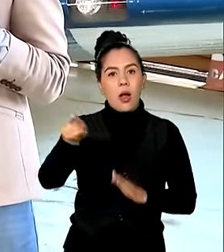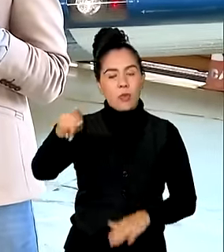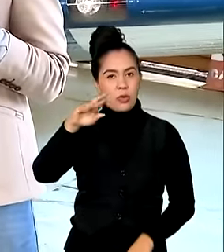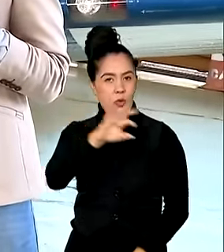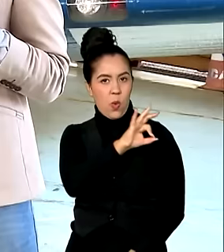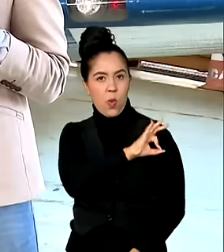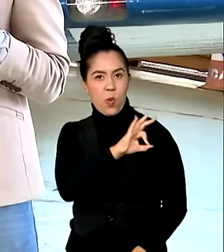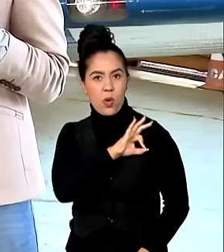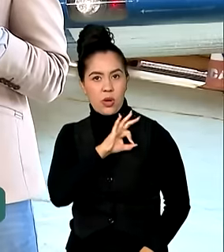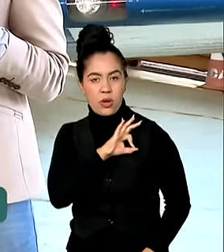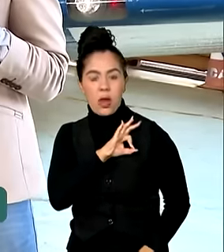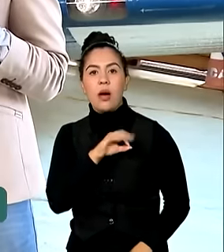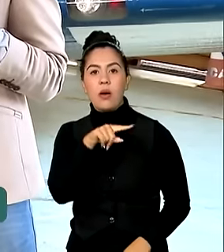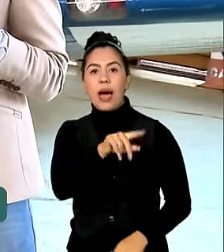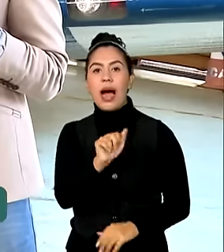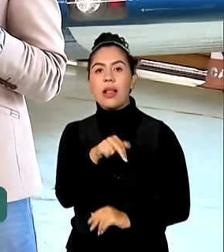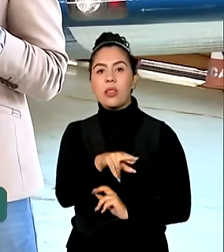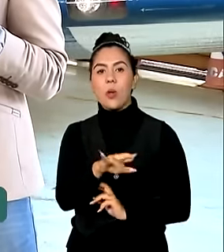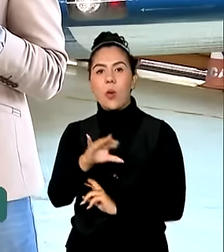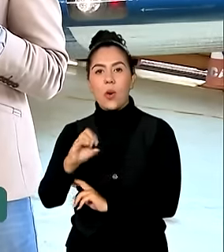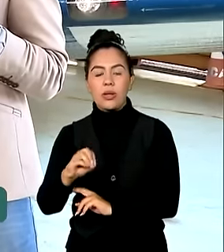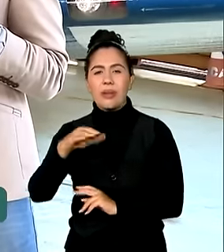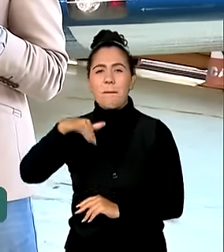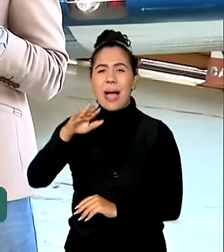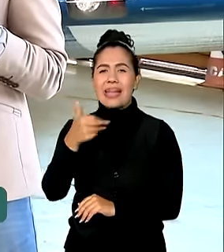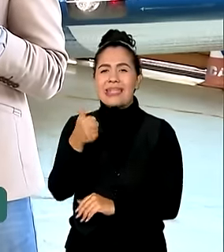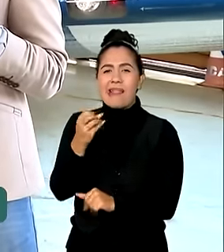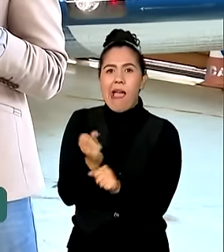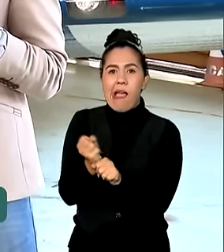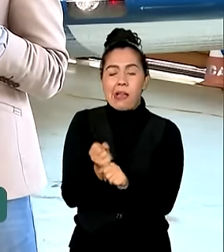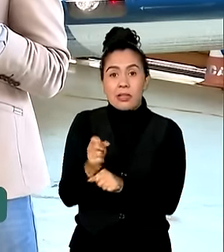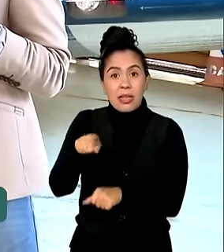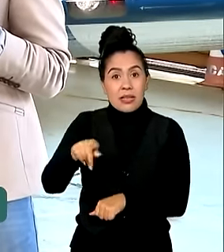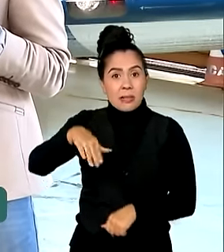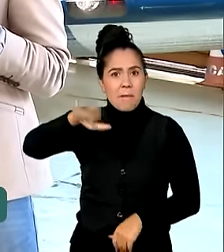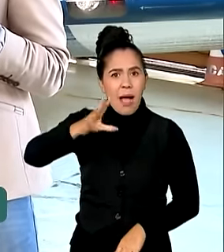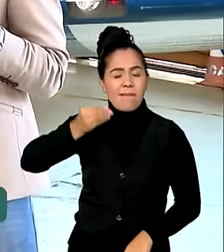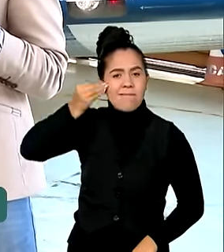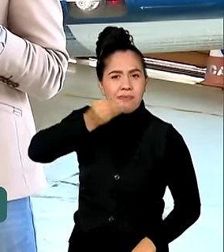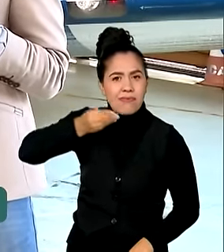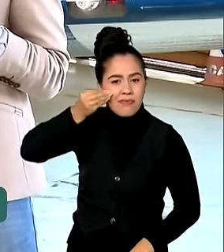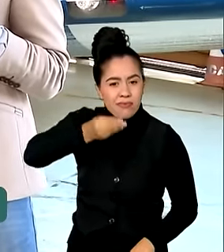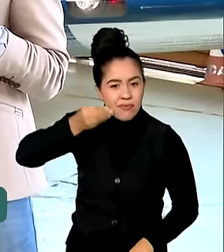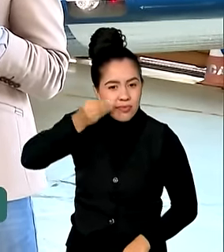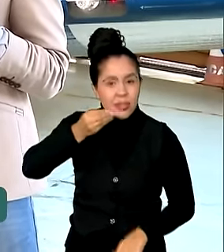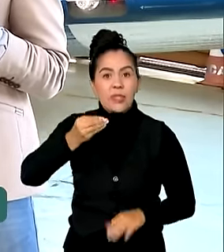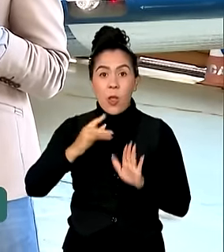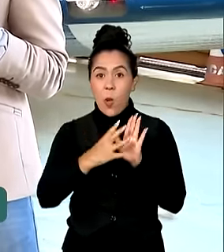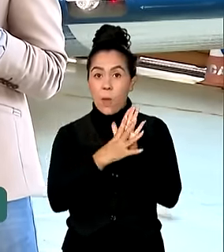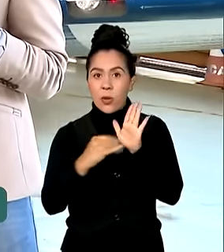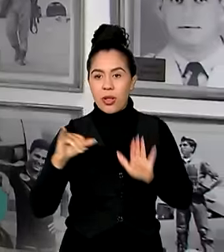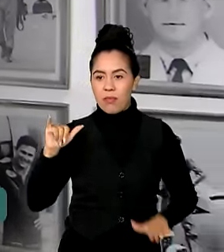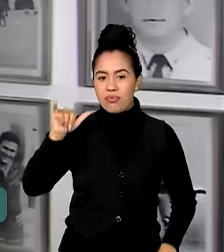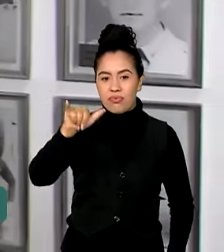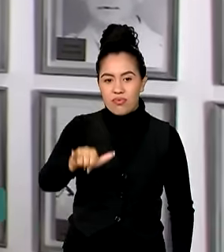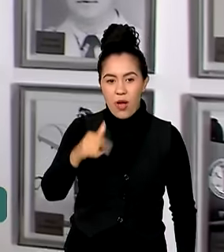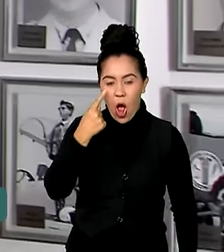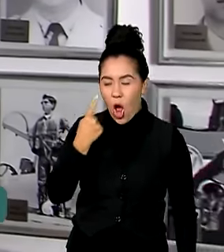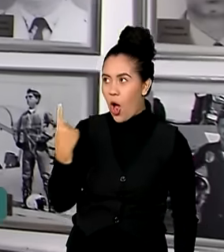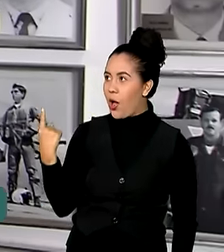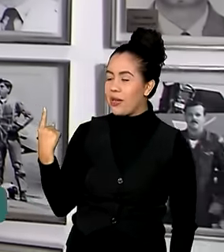comandou a esquadrilha por mais de 10 anos e é o homem com mais tempo de voo neste modelo de aeronave em todo o mundo.